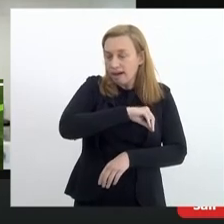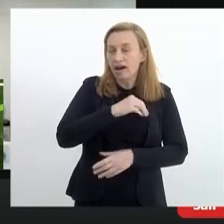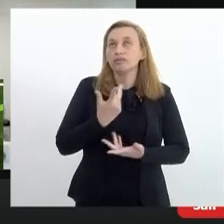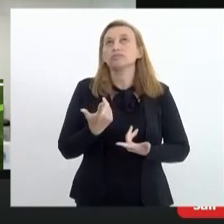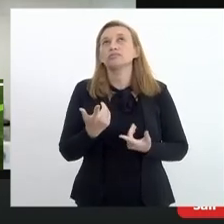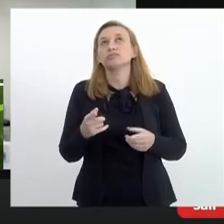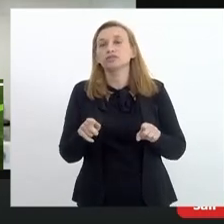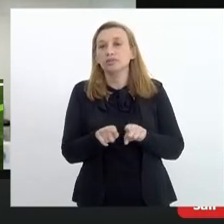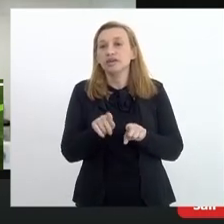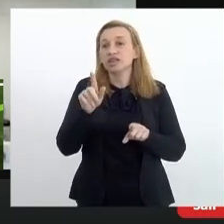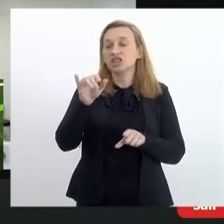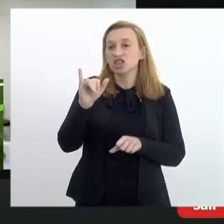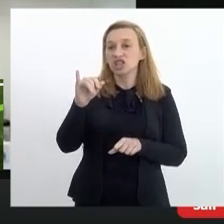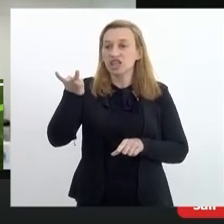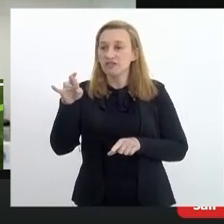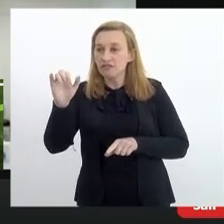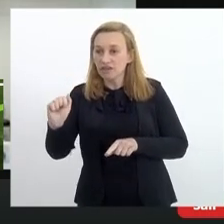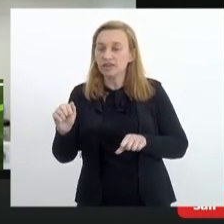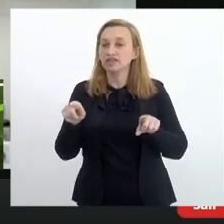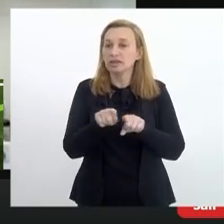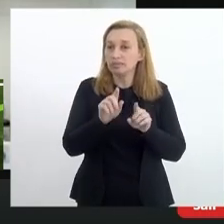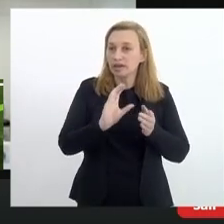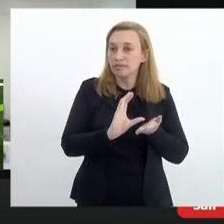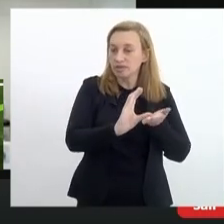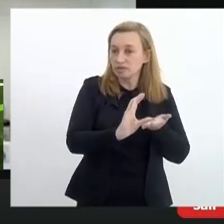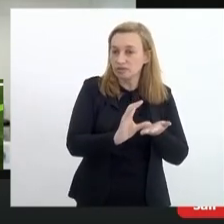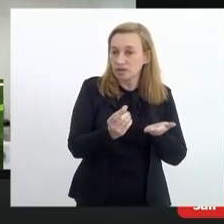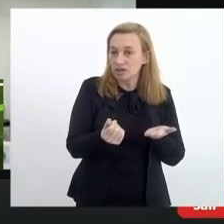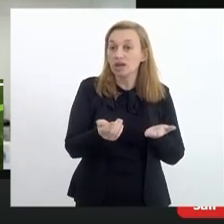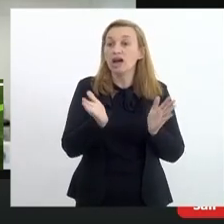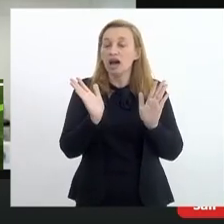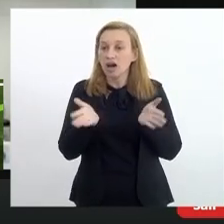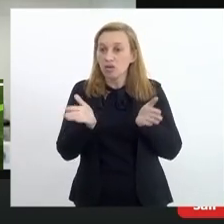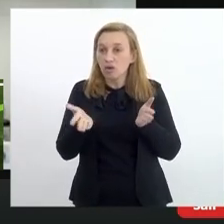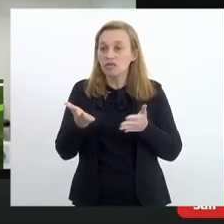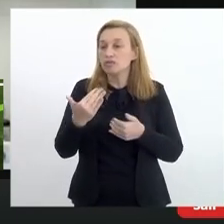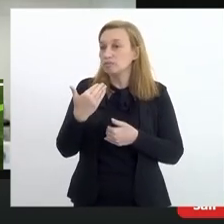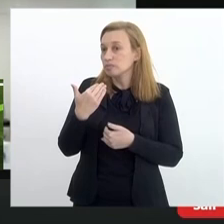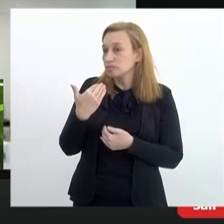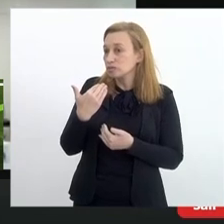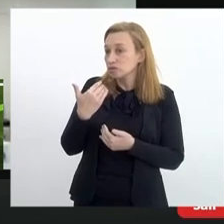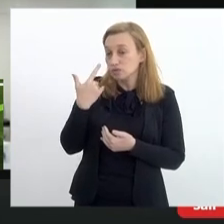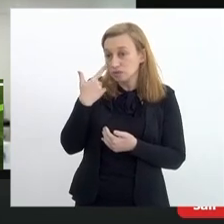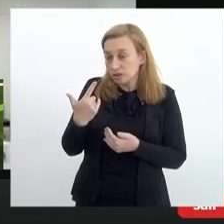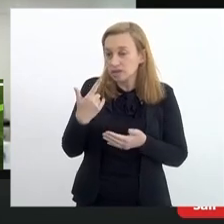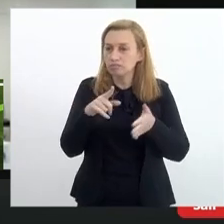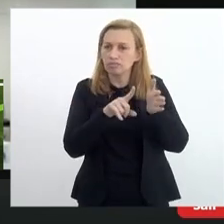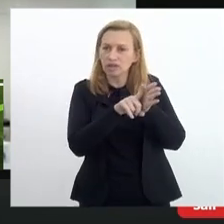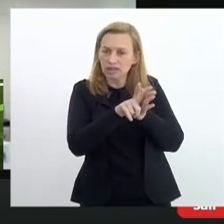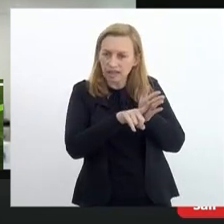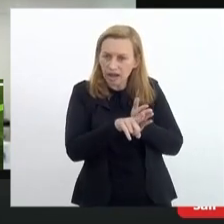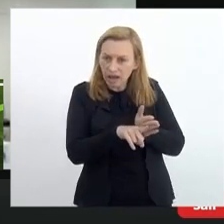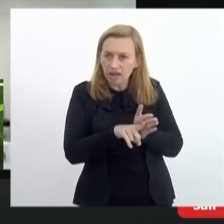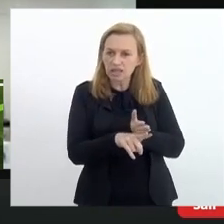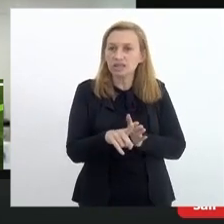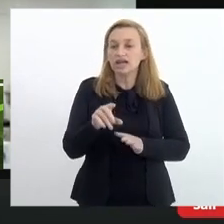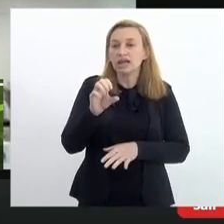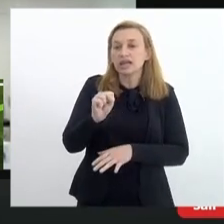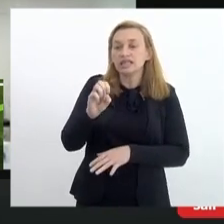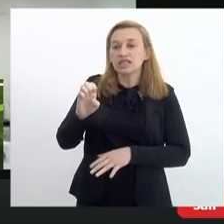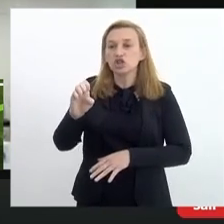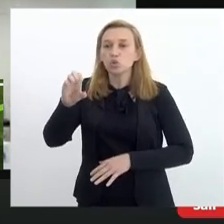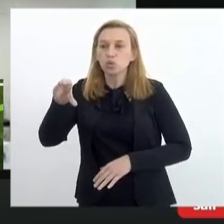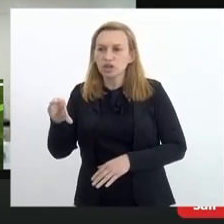benefícios, vamos agora abrir um CEI solicitando, que vai precisar da análise, óbvio, da SEDUC,